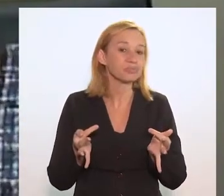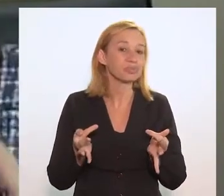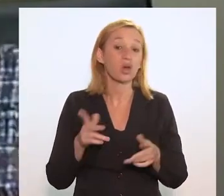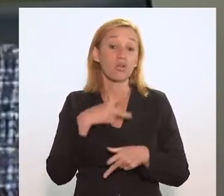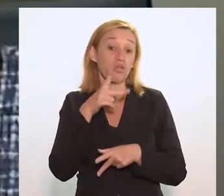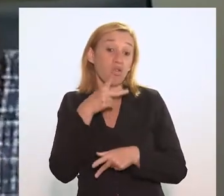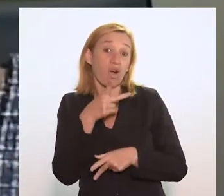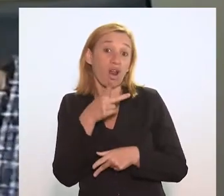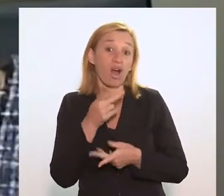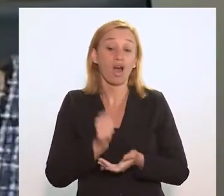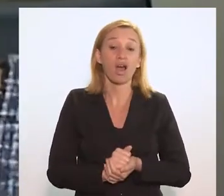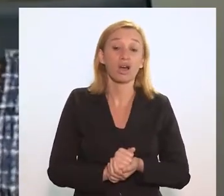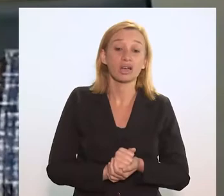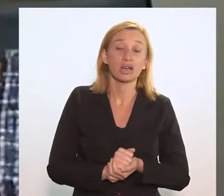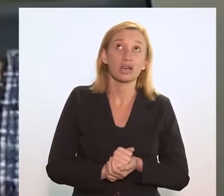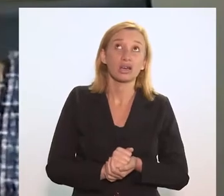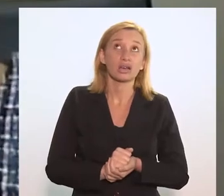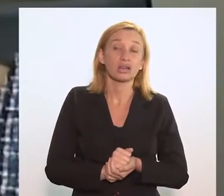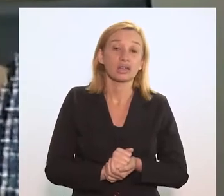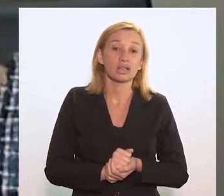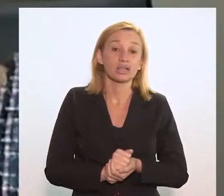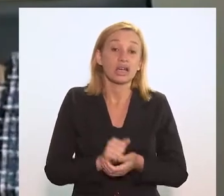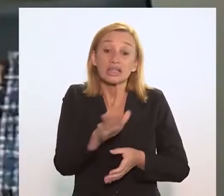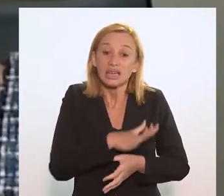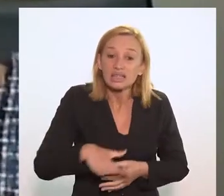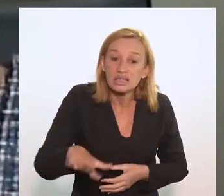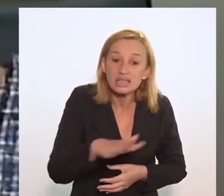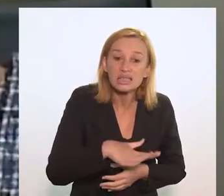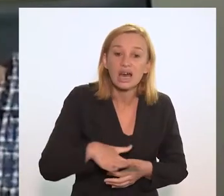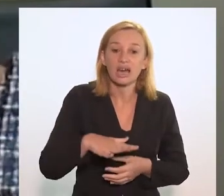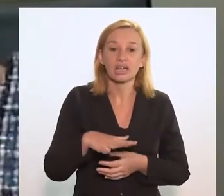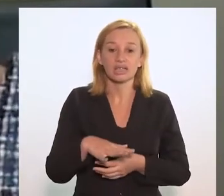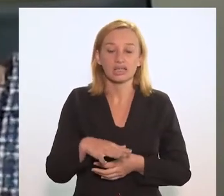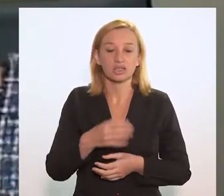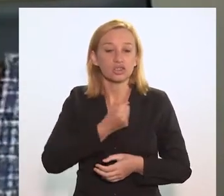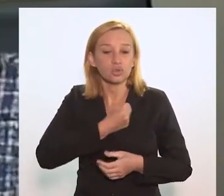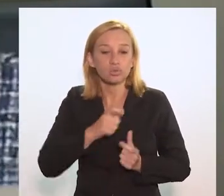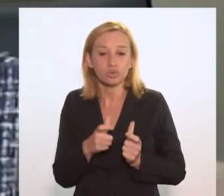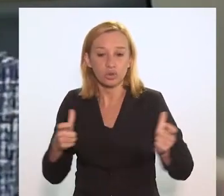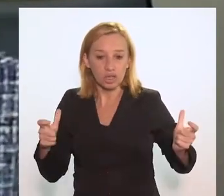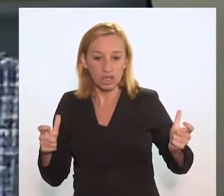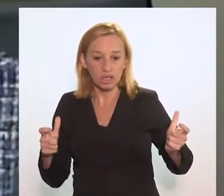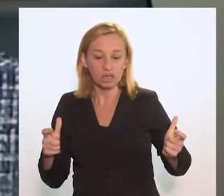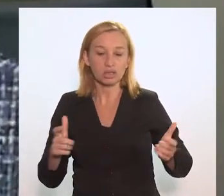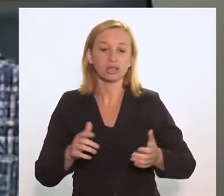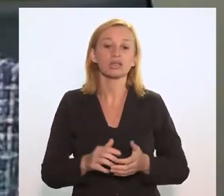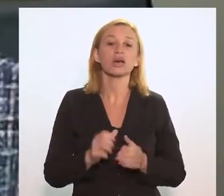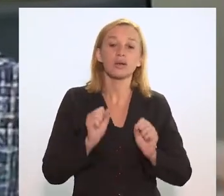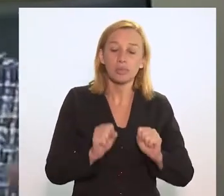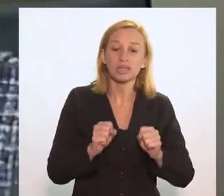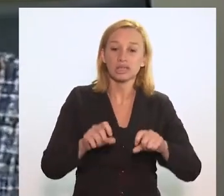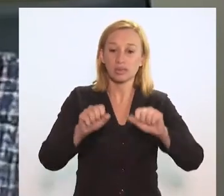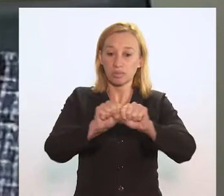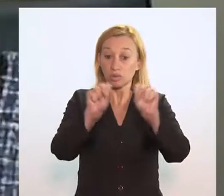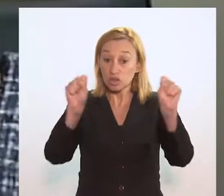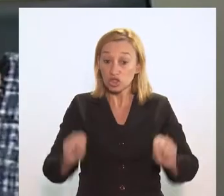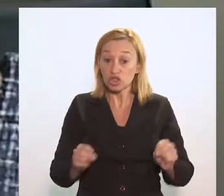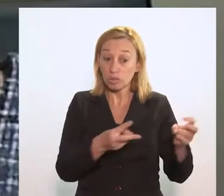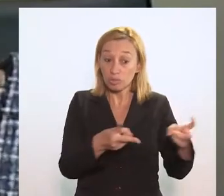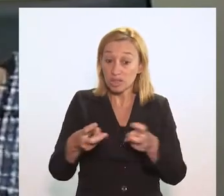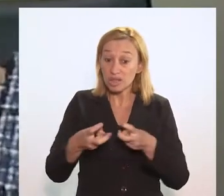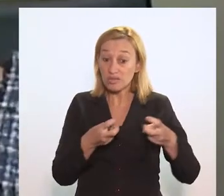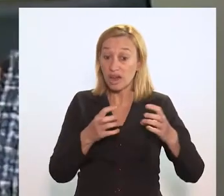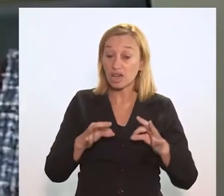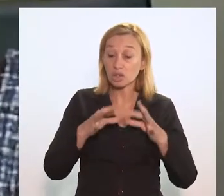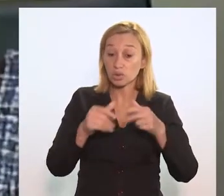Quando falar das áreas de maior vulnerabilidade, tenho que olhar para o sistema prescrisional,